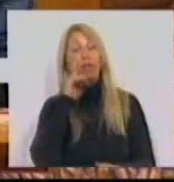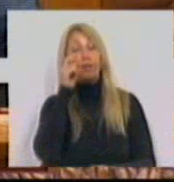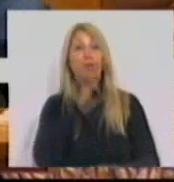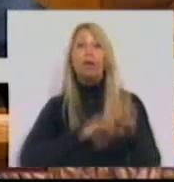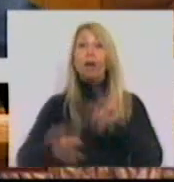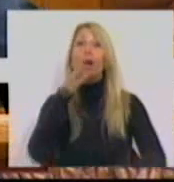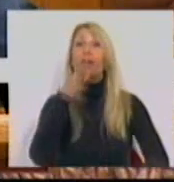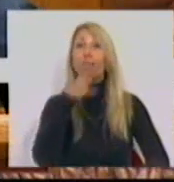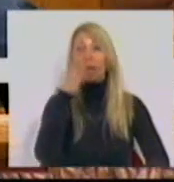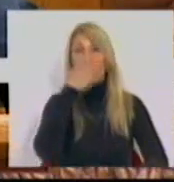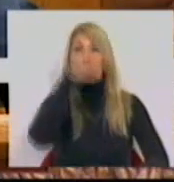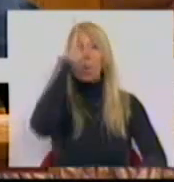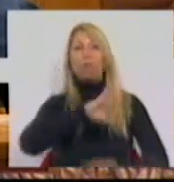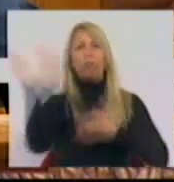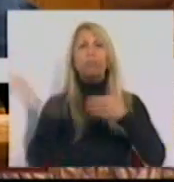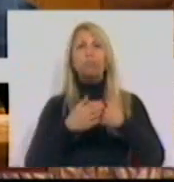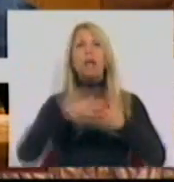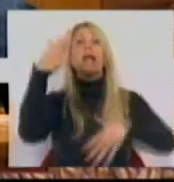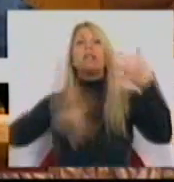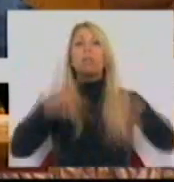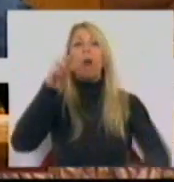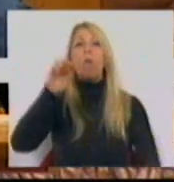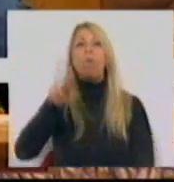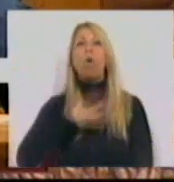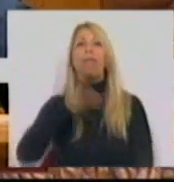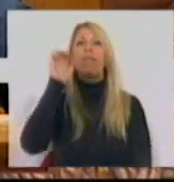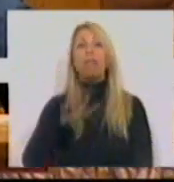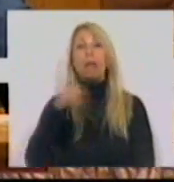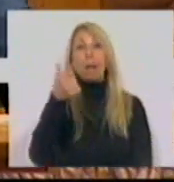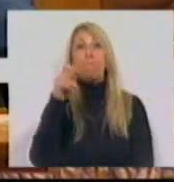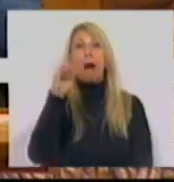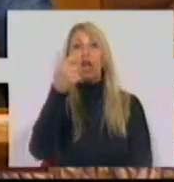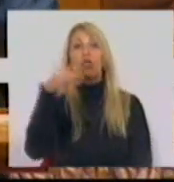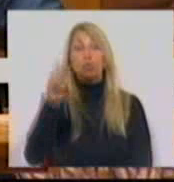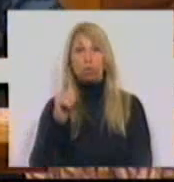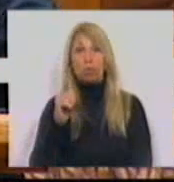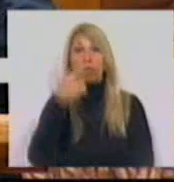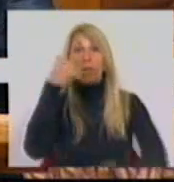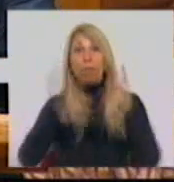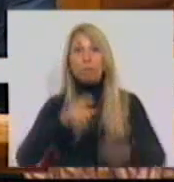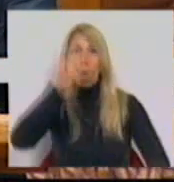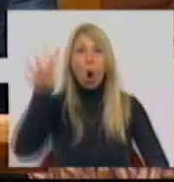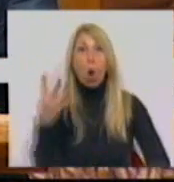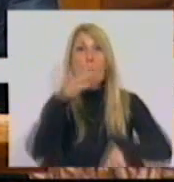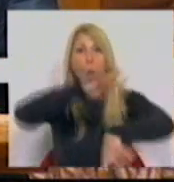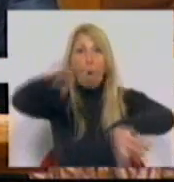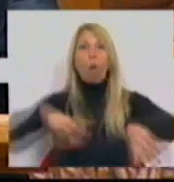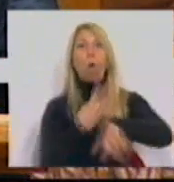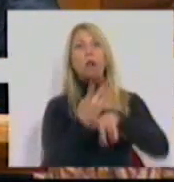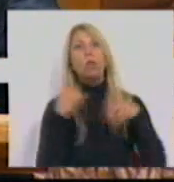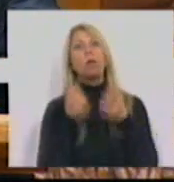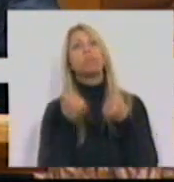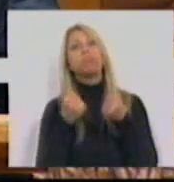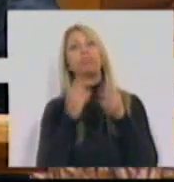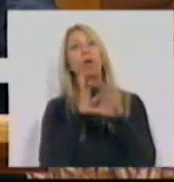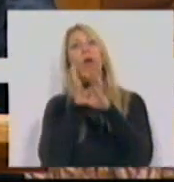encerrar o Tribunal de Mondinho de Basto, os cidadãos terão de andar 4 horas em transportes públicos para ir a um tribunal mais perto,